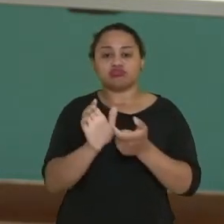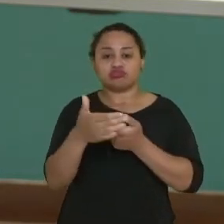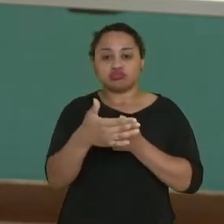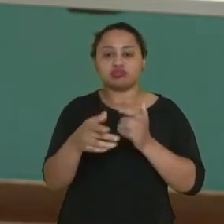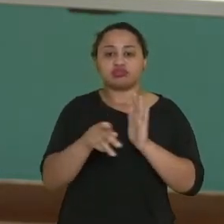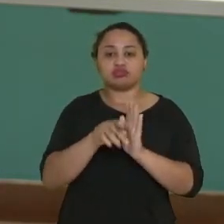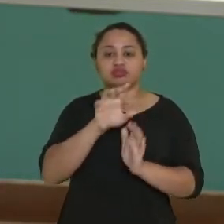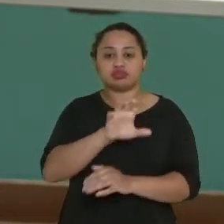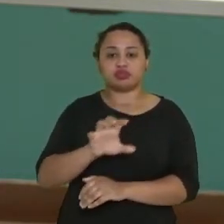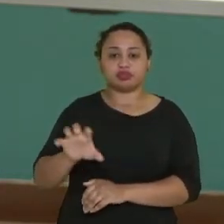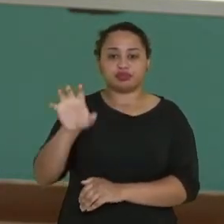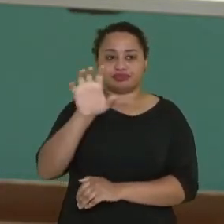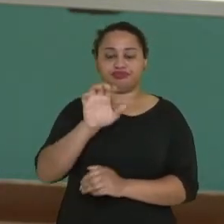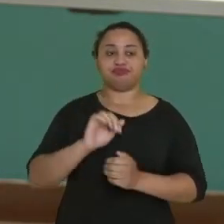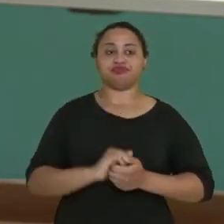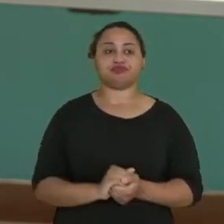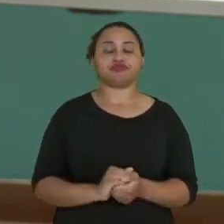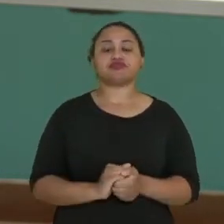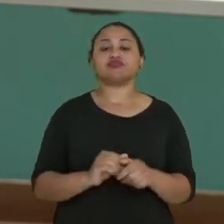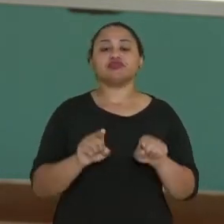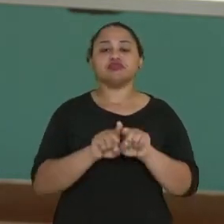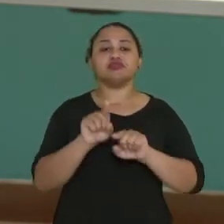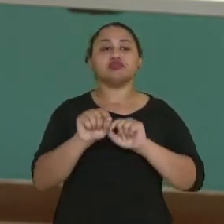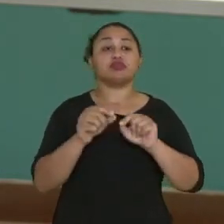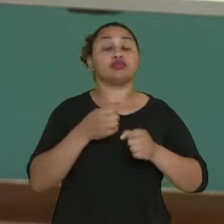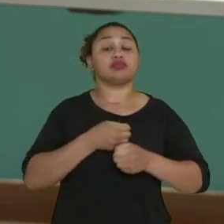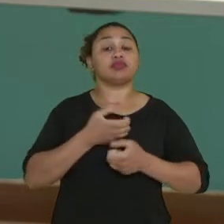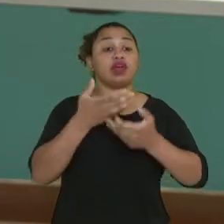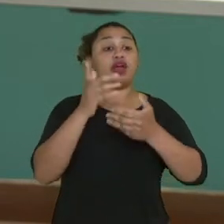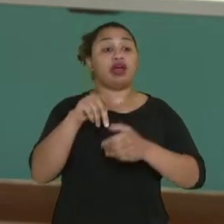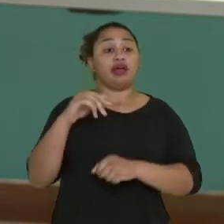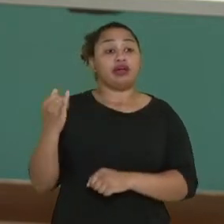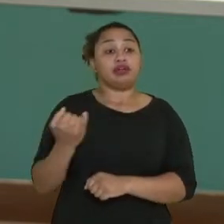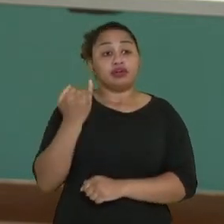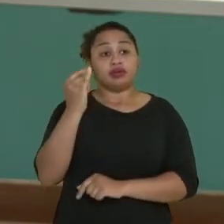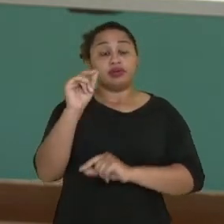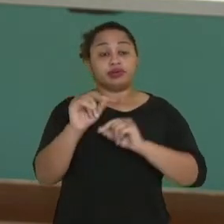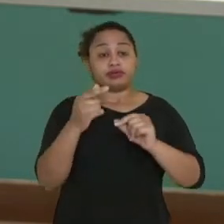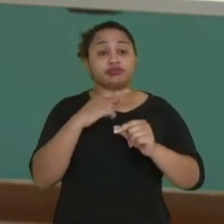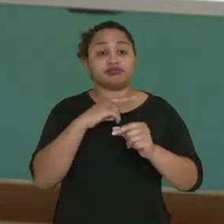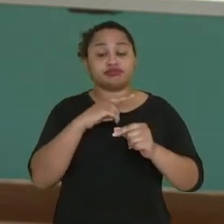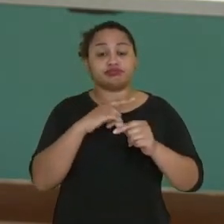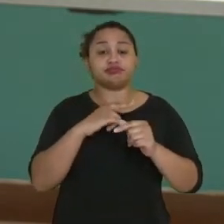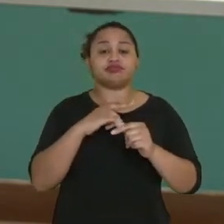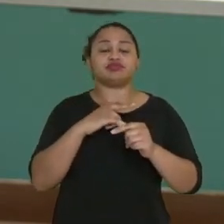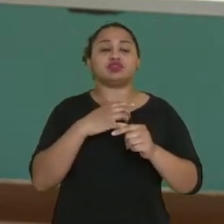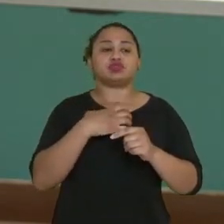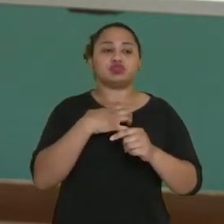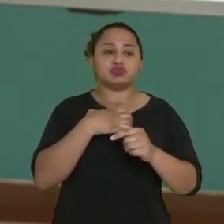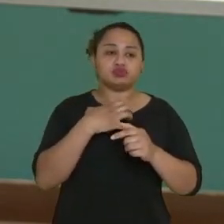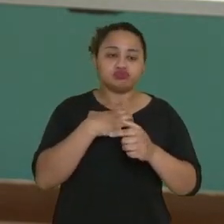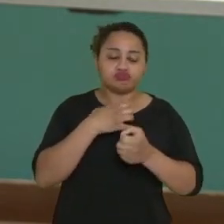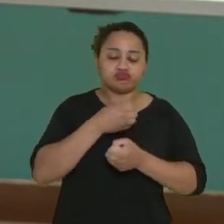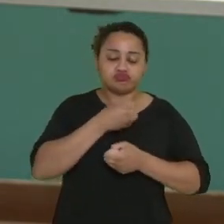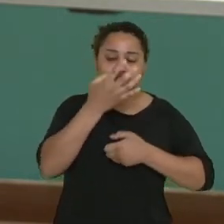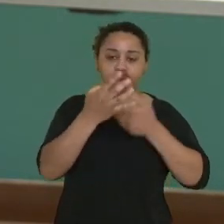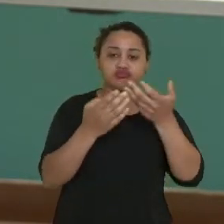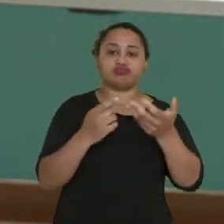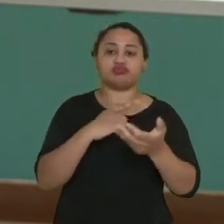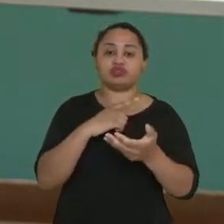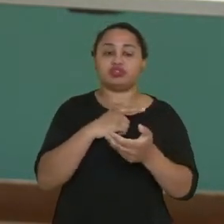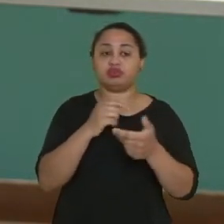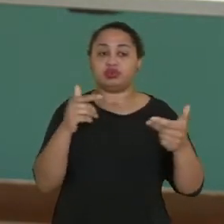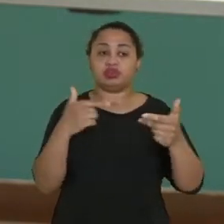O que mais? Ah, essa questão do oral é bem importante, né? Então, na fala, nós temos algumas questões muito